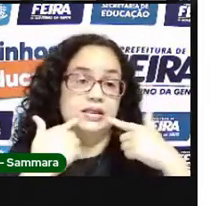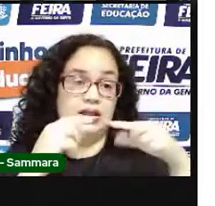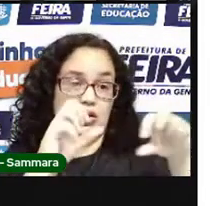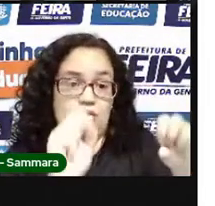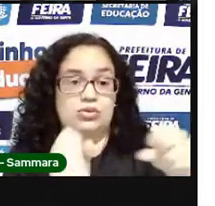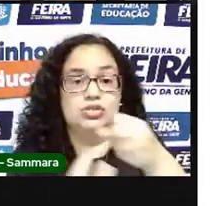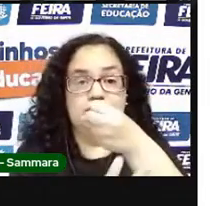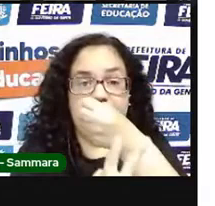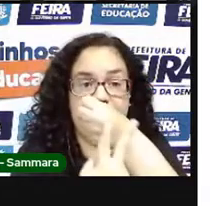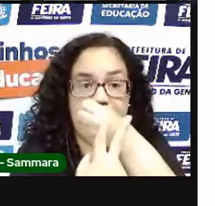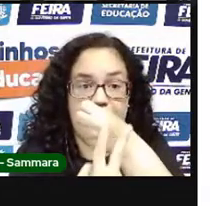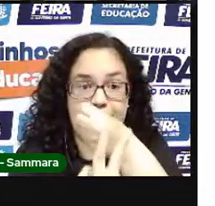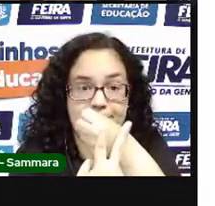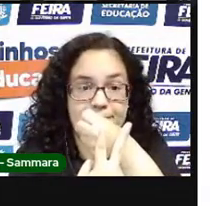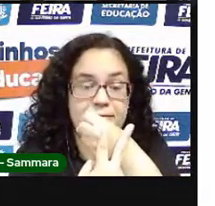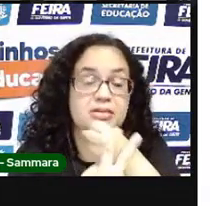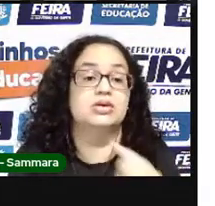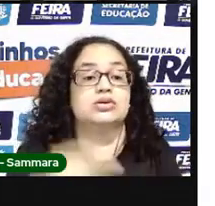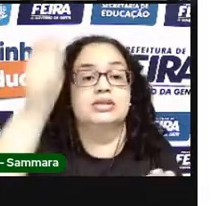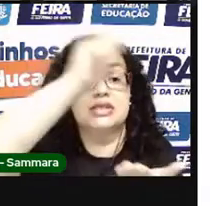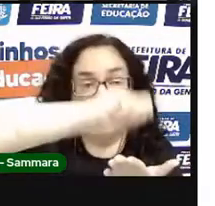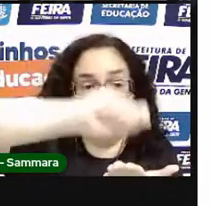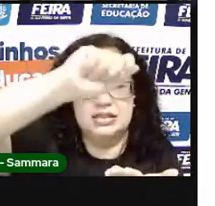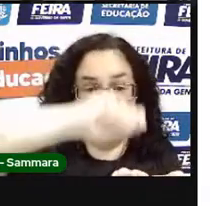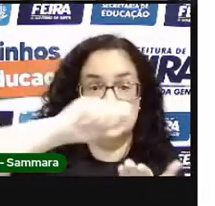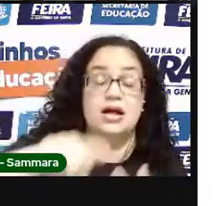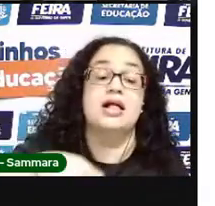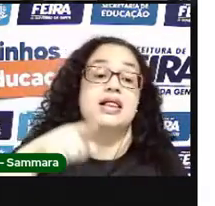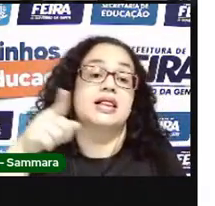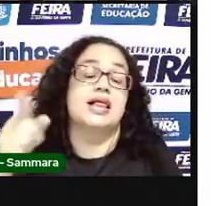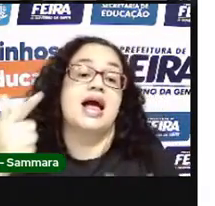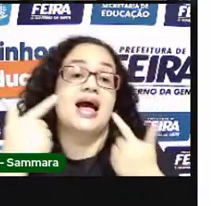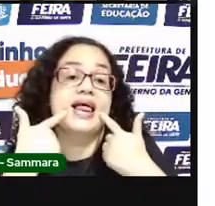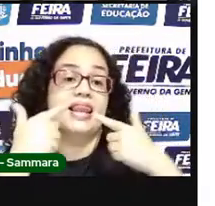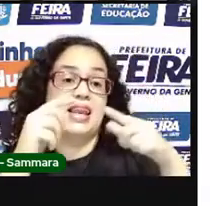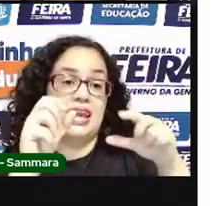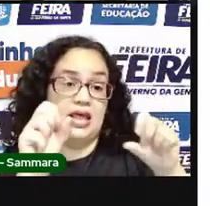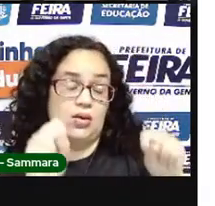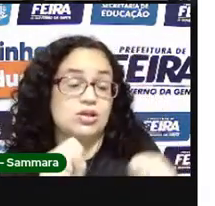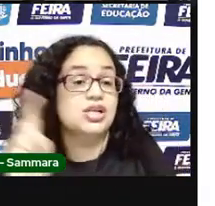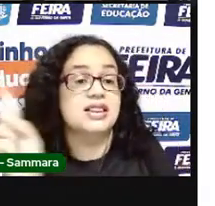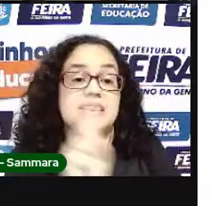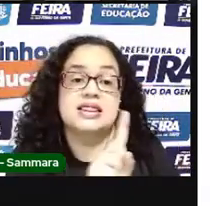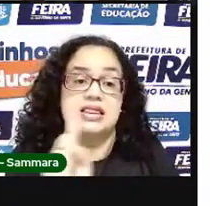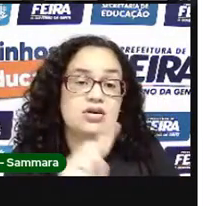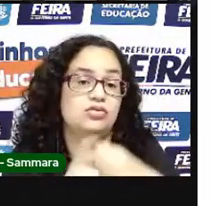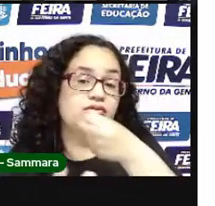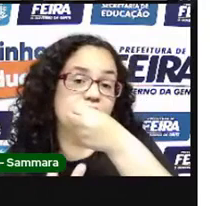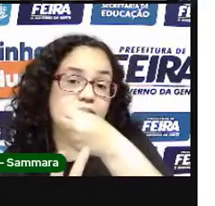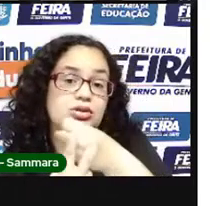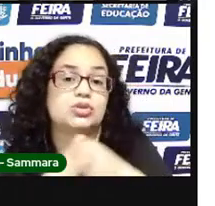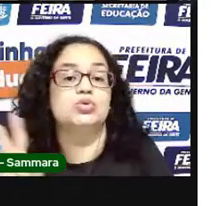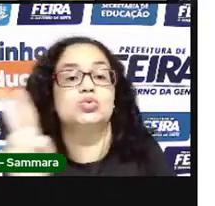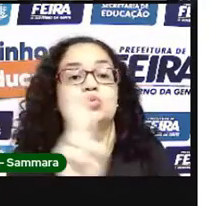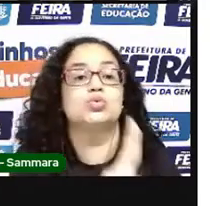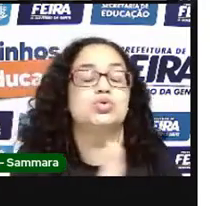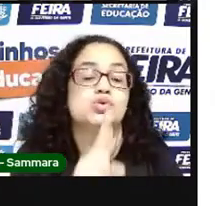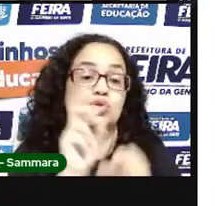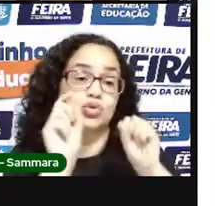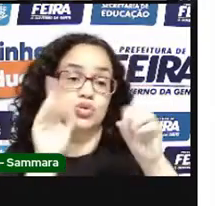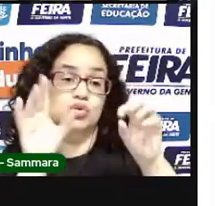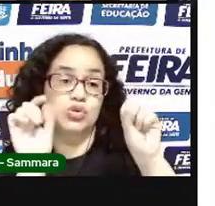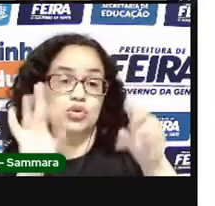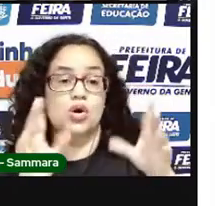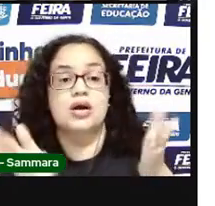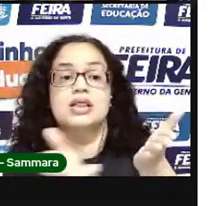onde ela é escrita. Já a linguagem não verbal, ela é utilizada a partir de imagens,